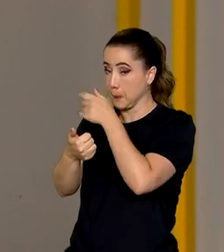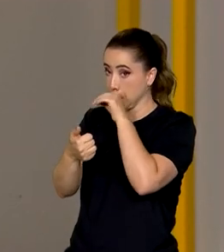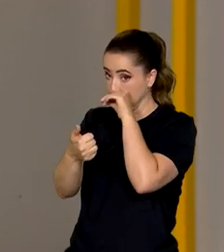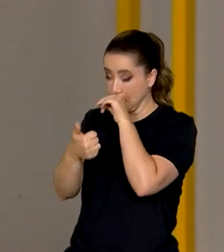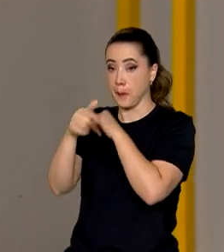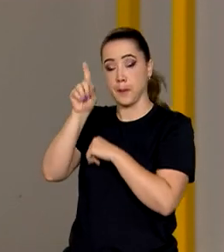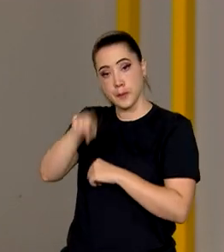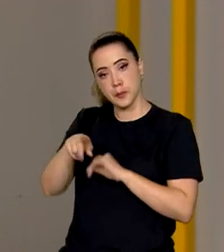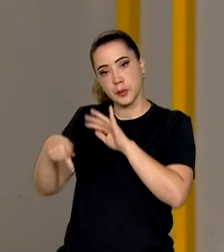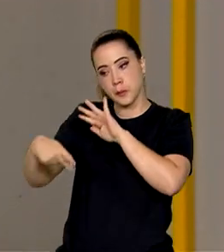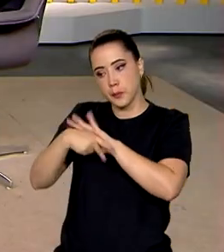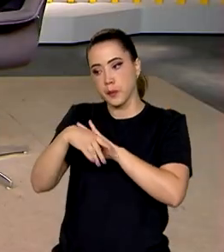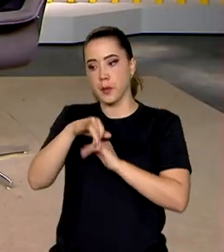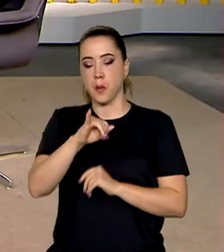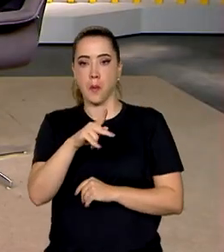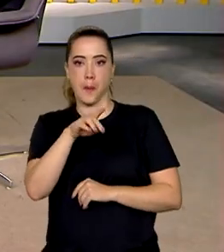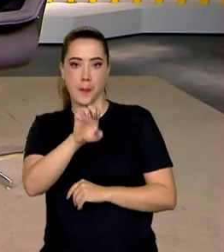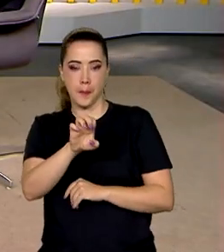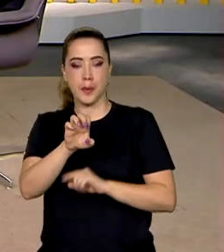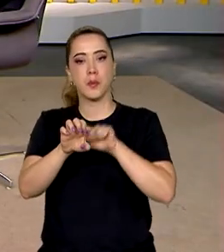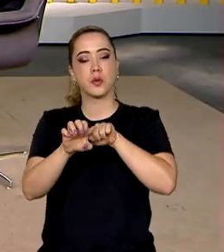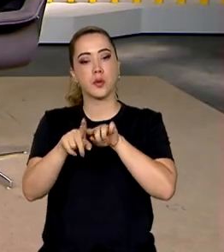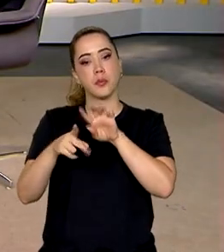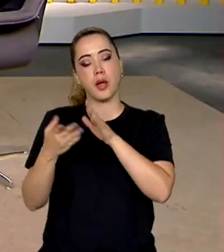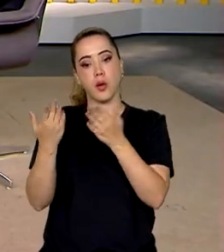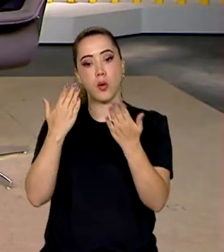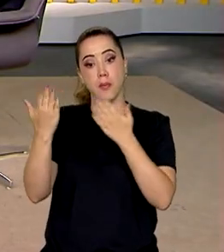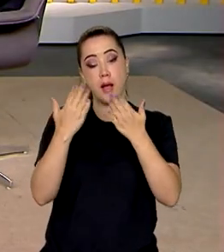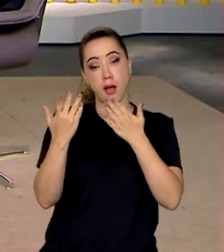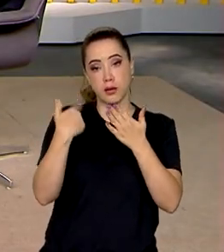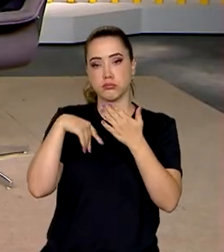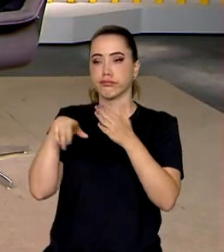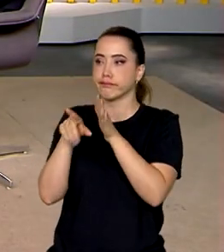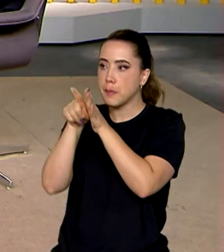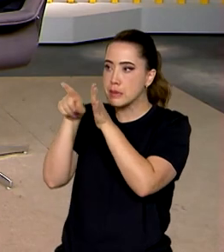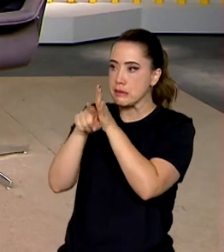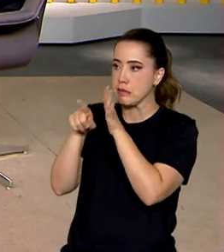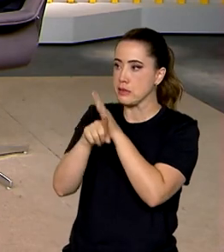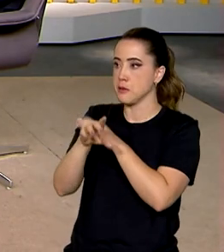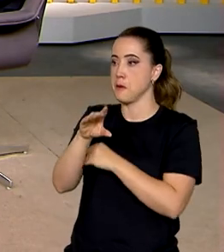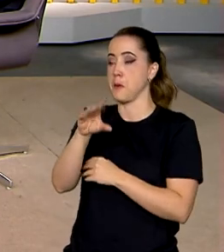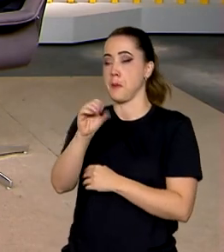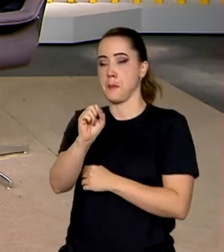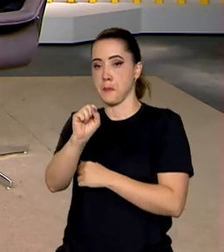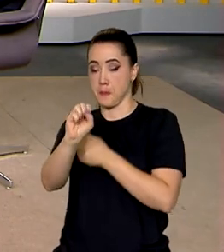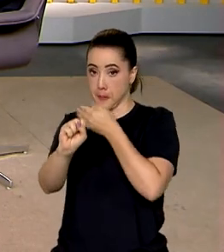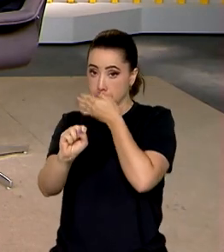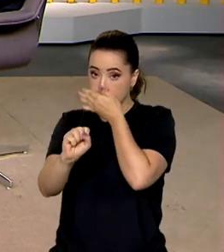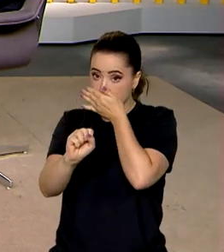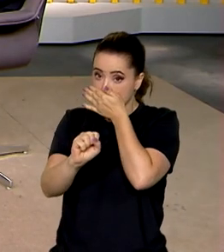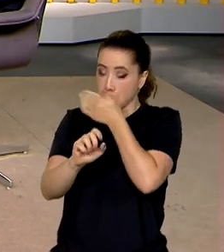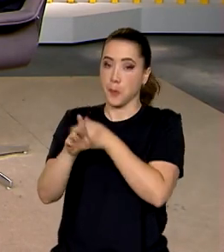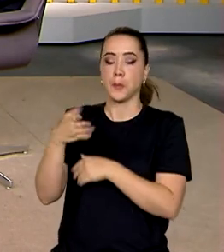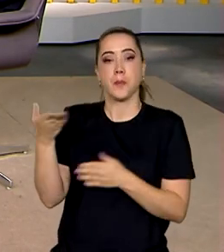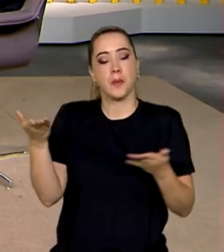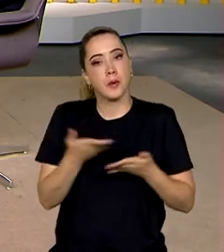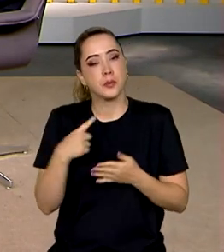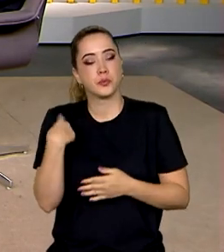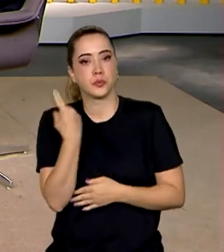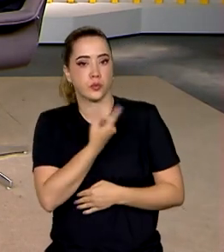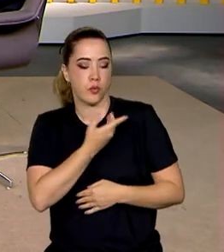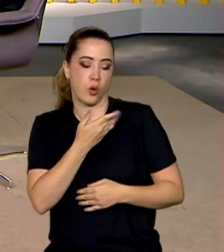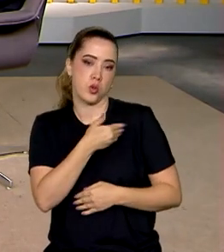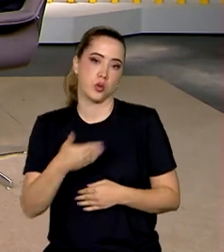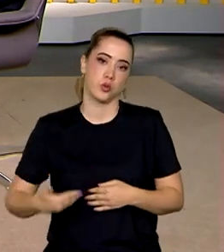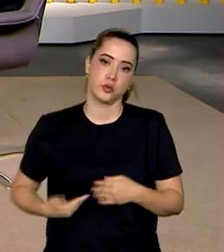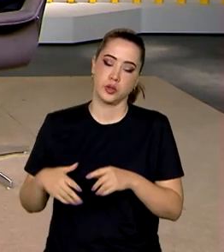IPEA, através de um mapa das OSCs. E, precisamente agora, no nosso governo, nós estamos reunindo esforços